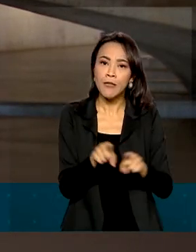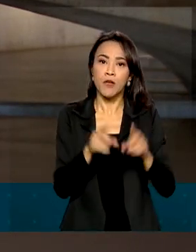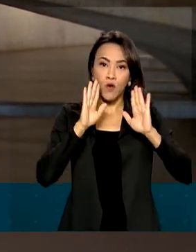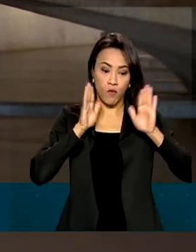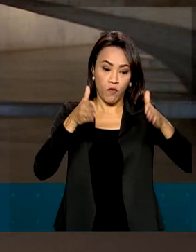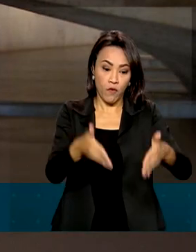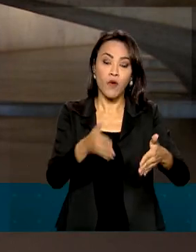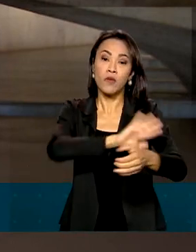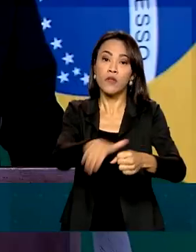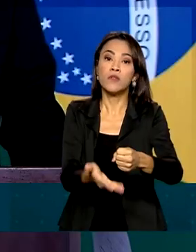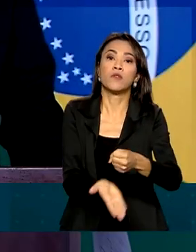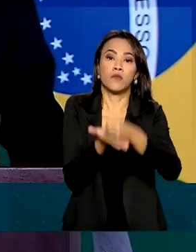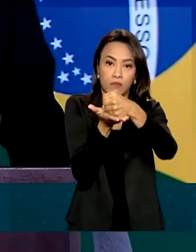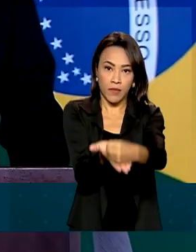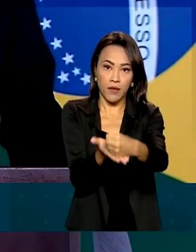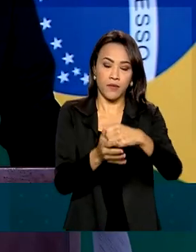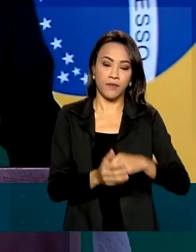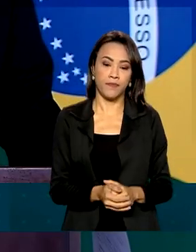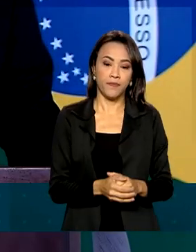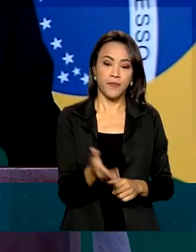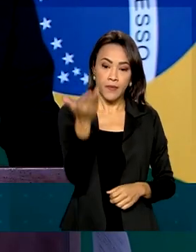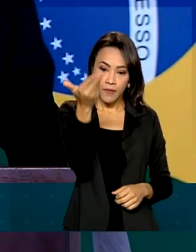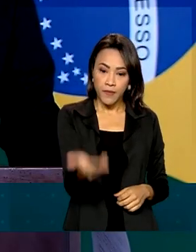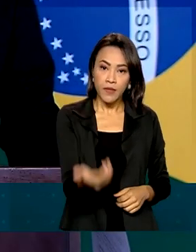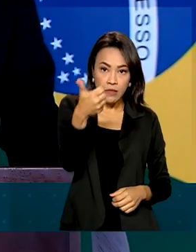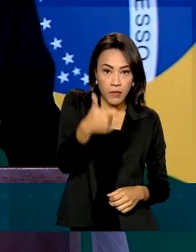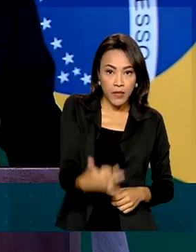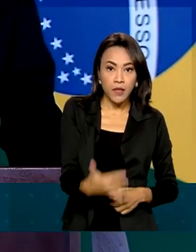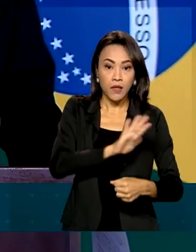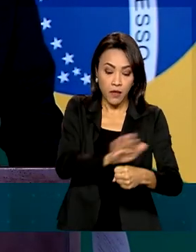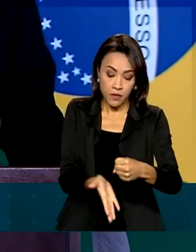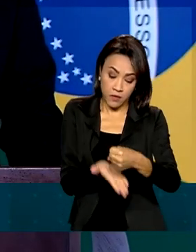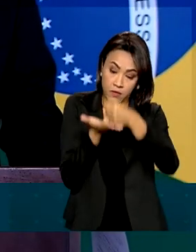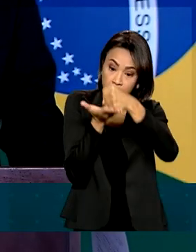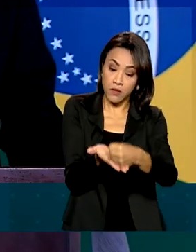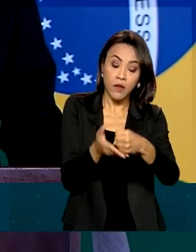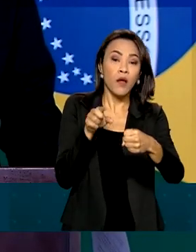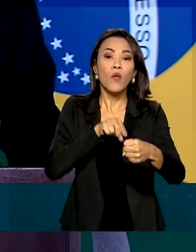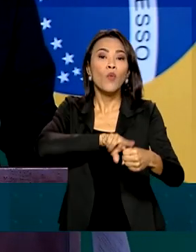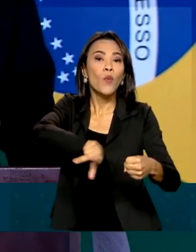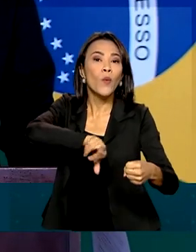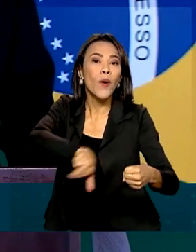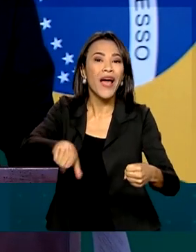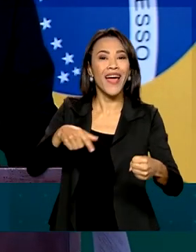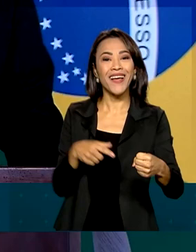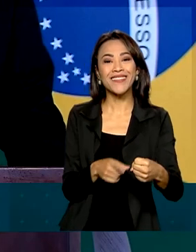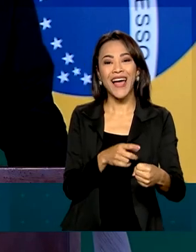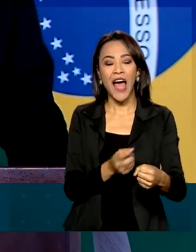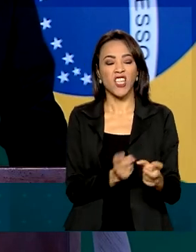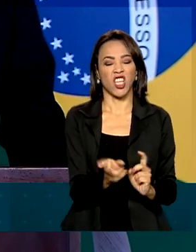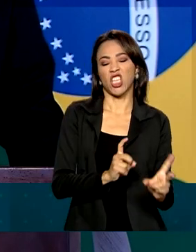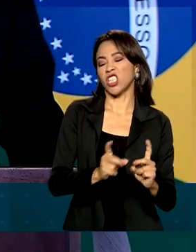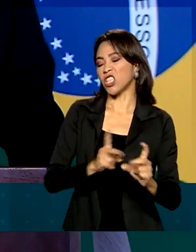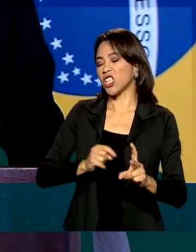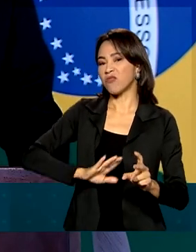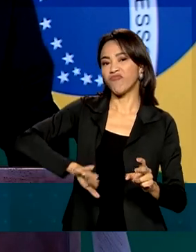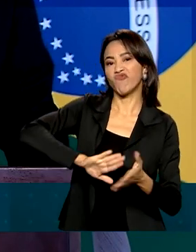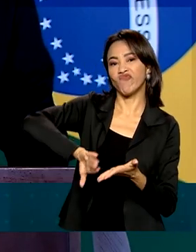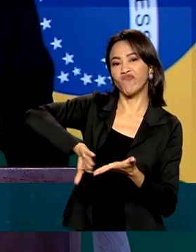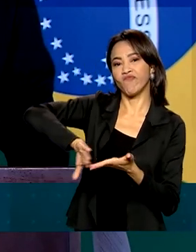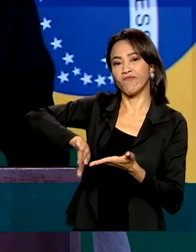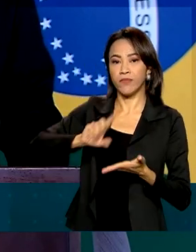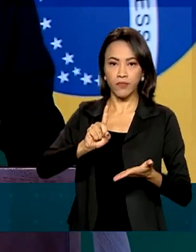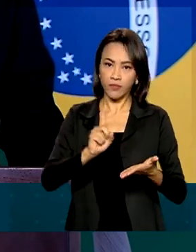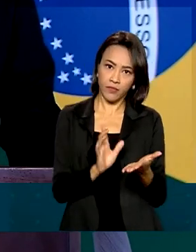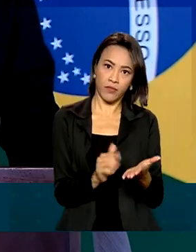sustentabilidade. A sustentabilidade não pode ser vista como atributo de nicho de mercado ou de consumo de